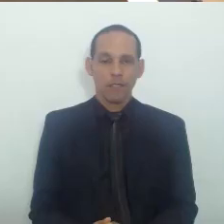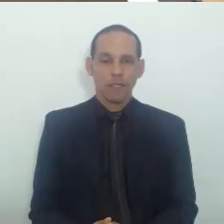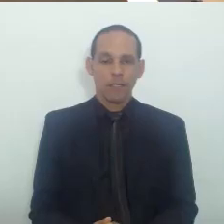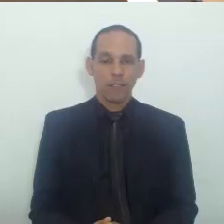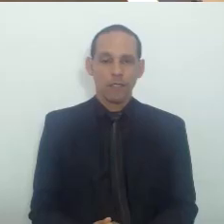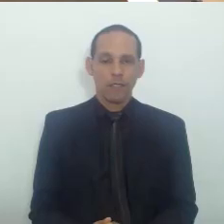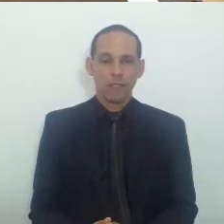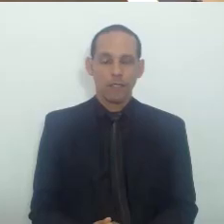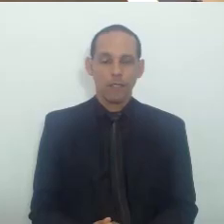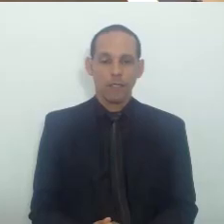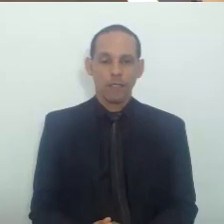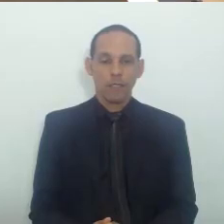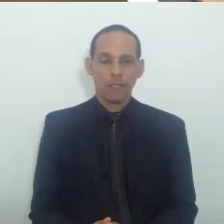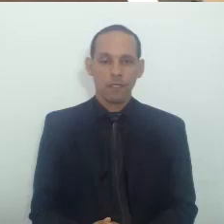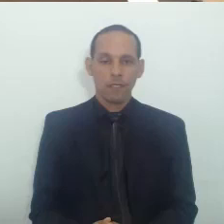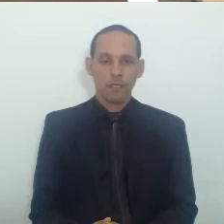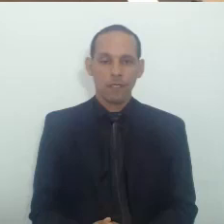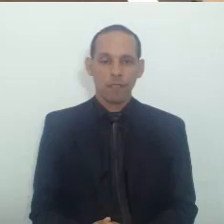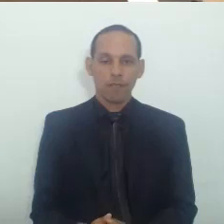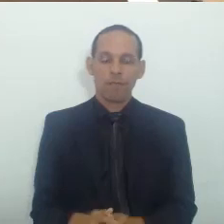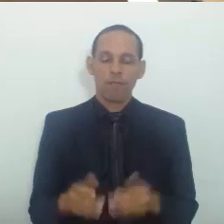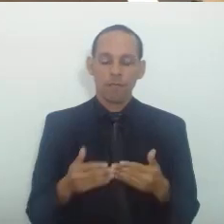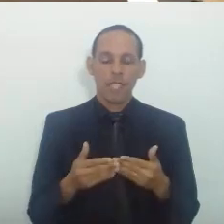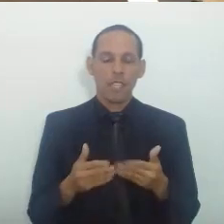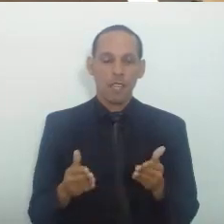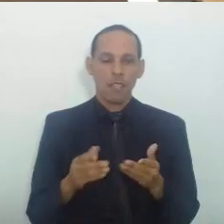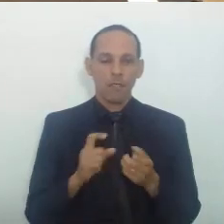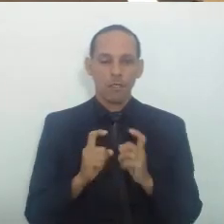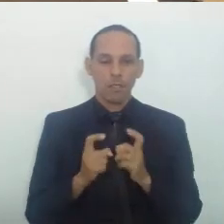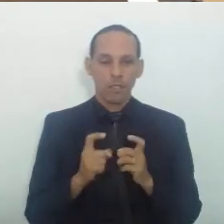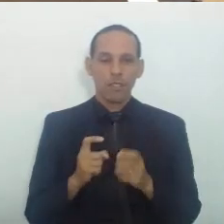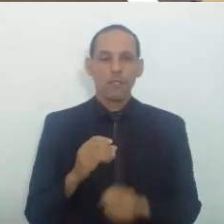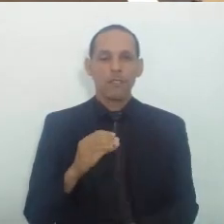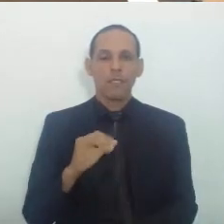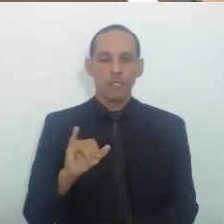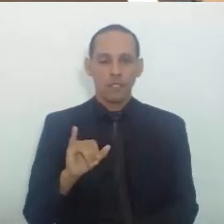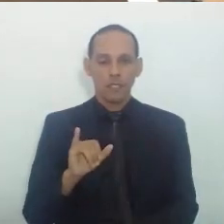A VENUM LEGAL Declaro aberta a nossa reação civil